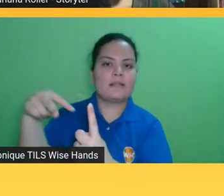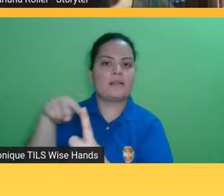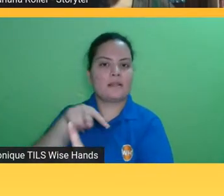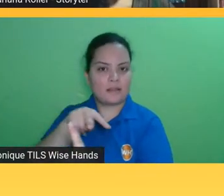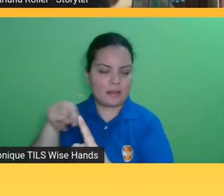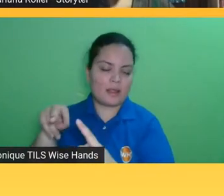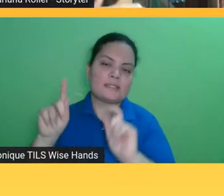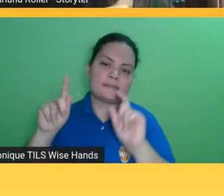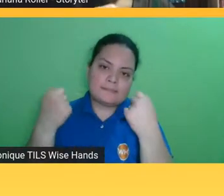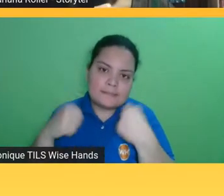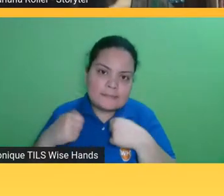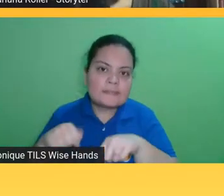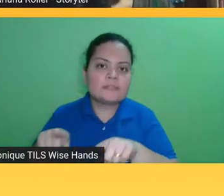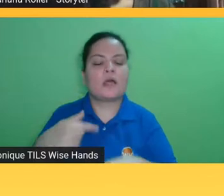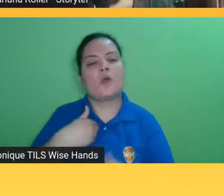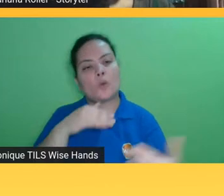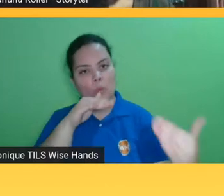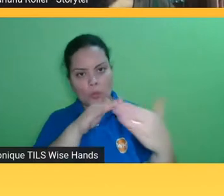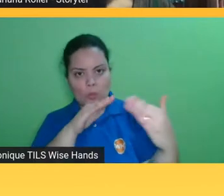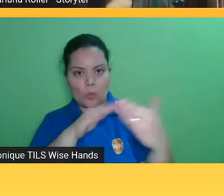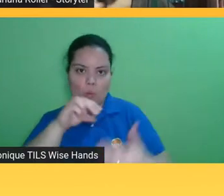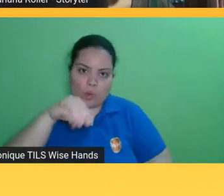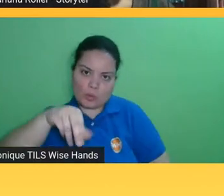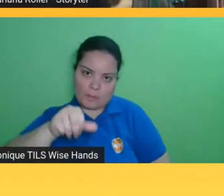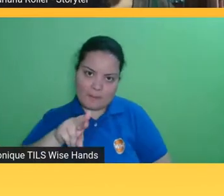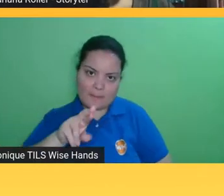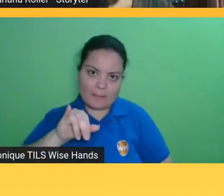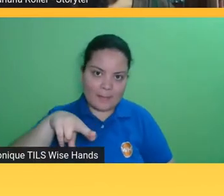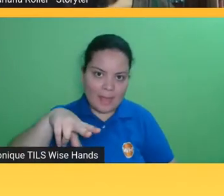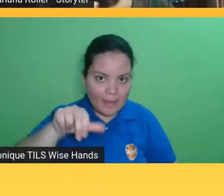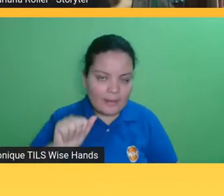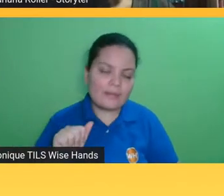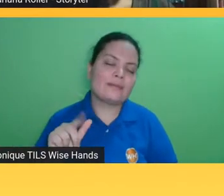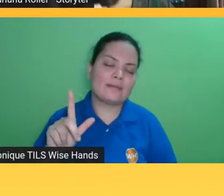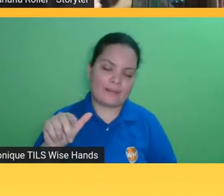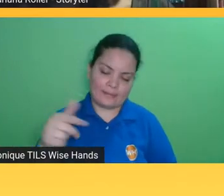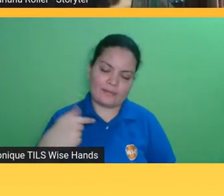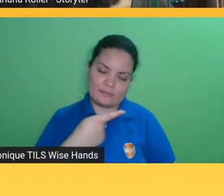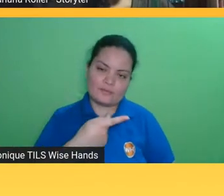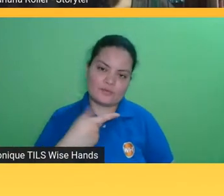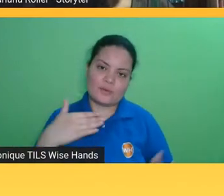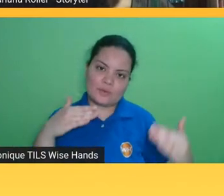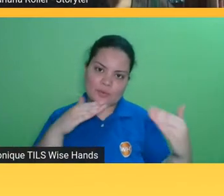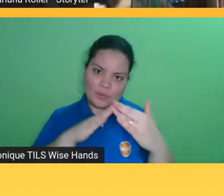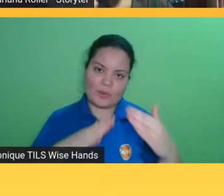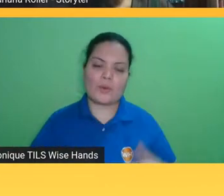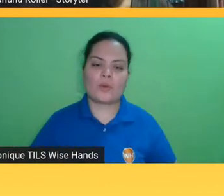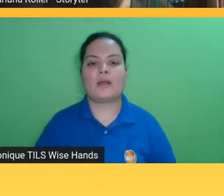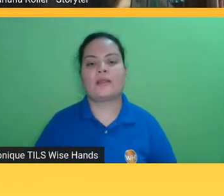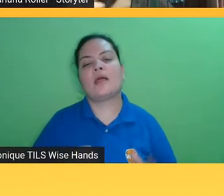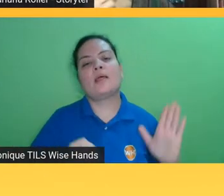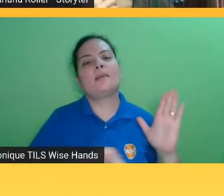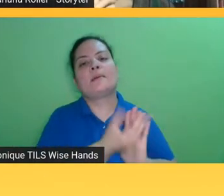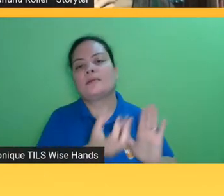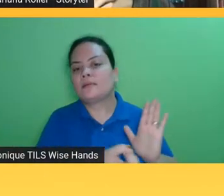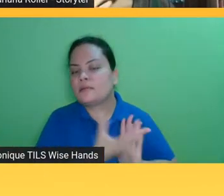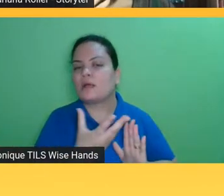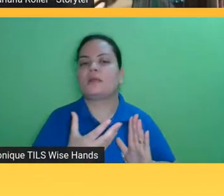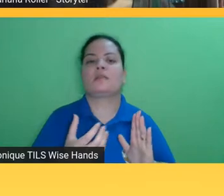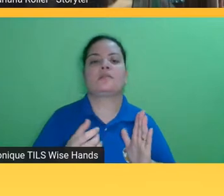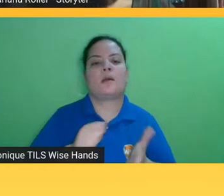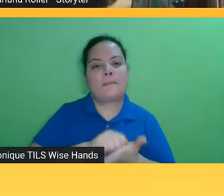eu concordo com a Mariana assim quem o editorial a edição a aquisição e produção continua a mesma